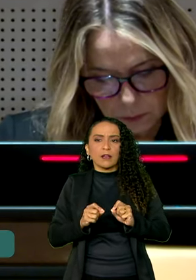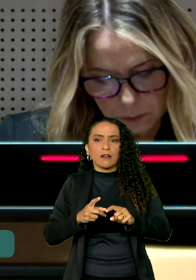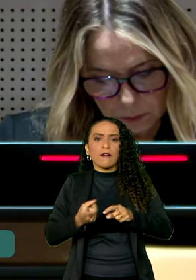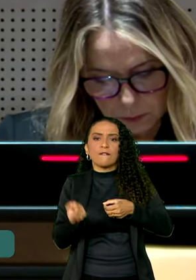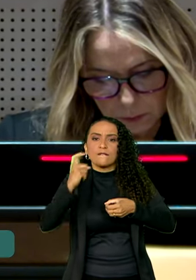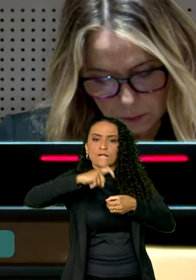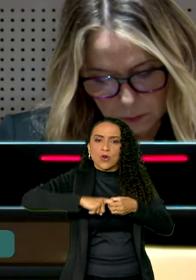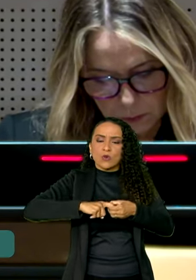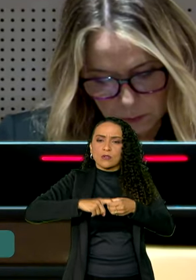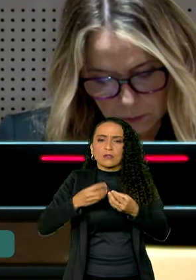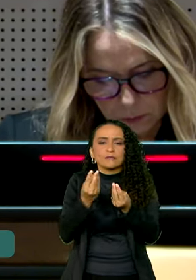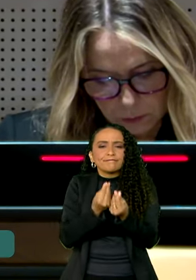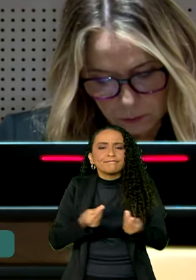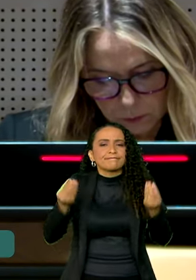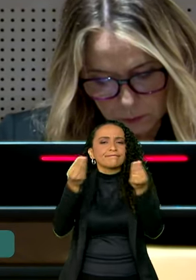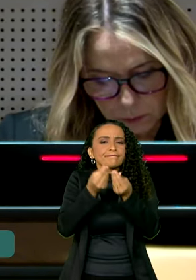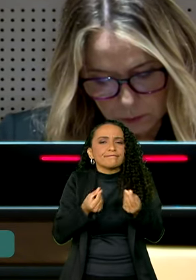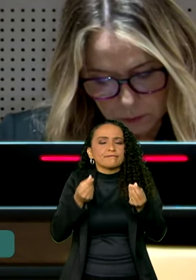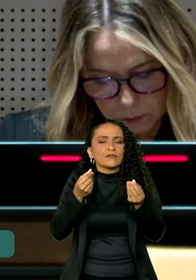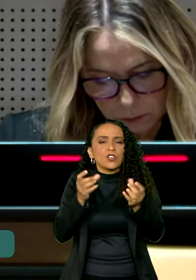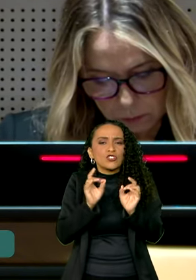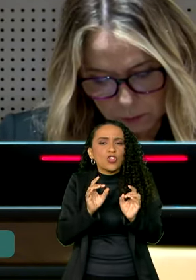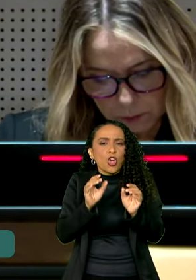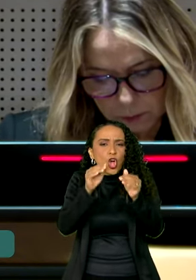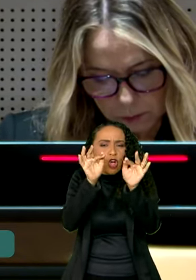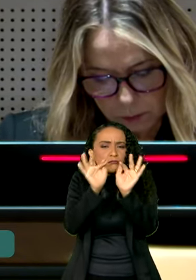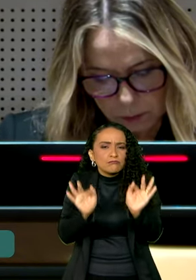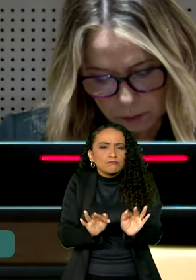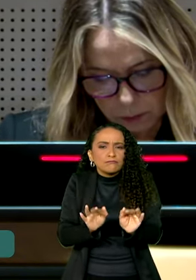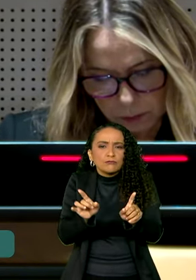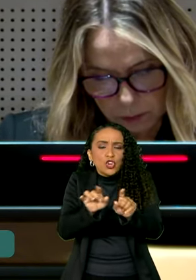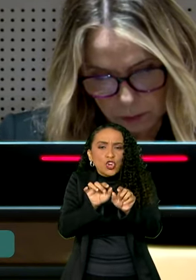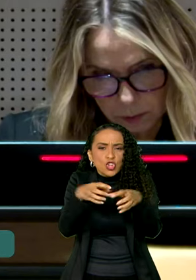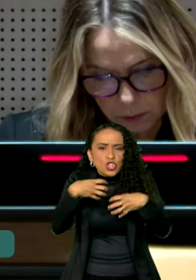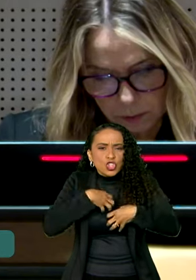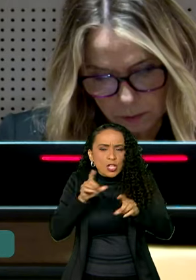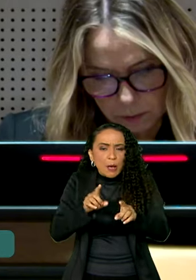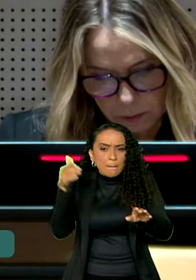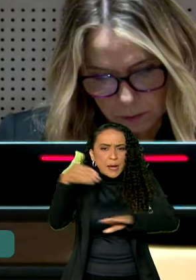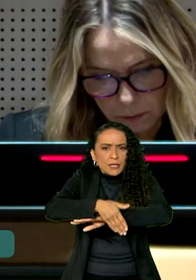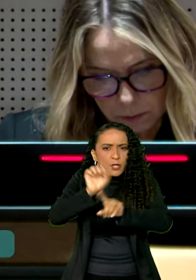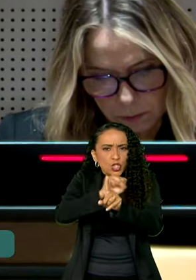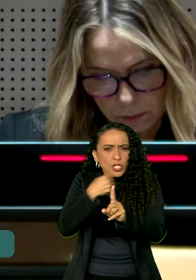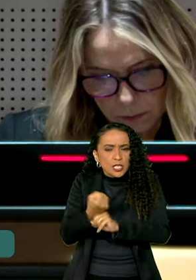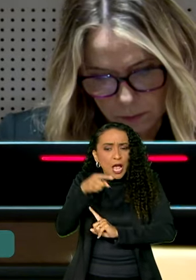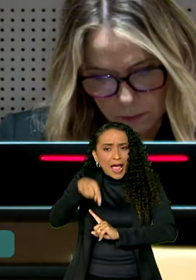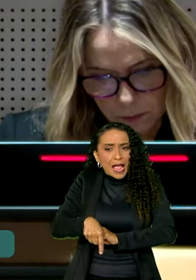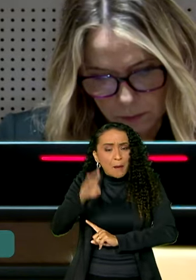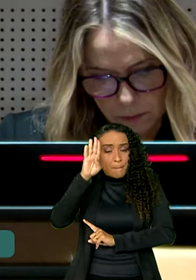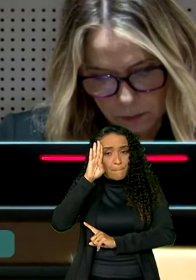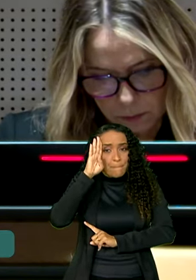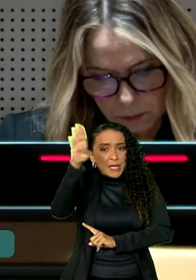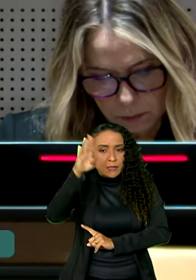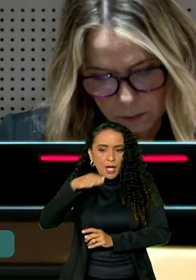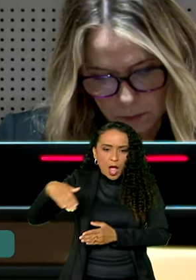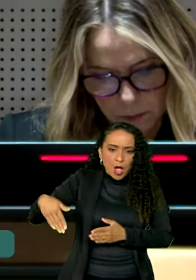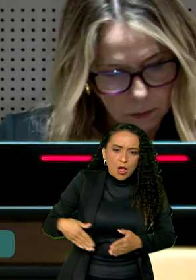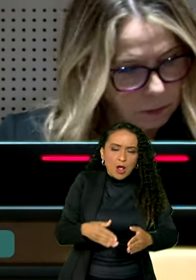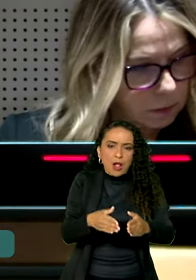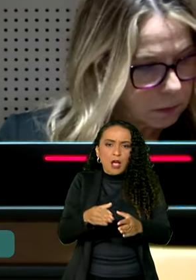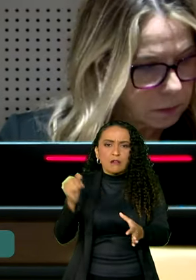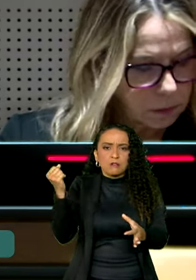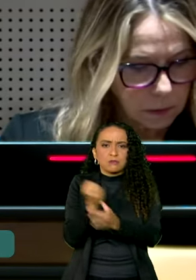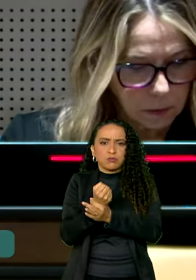essência e não apenas a sua forma. A participação social é um dos principais caminhos do